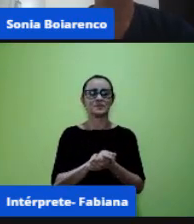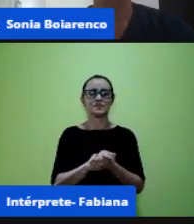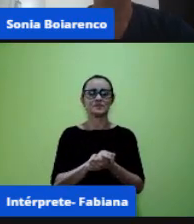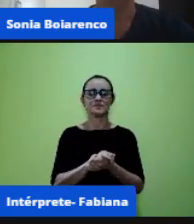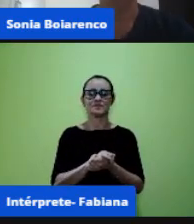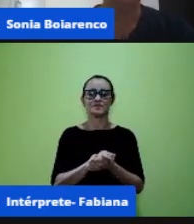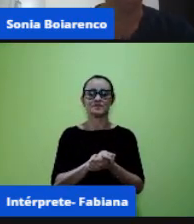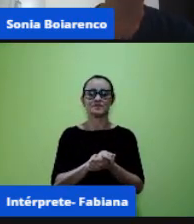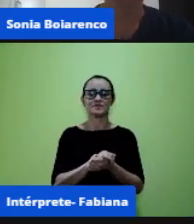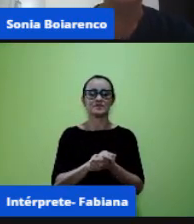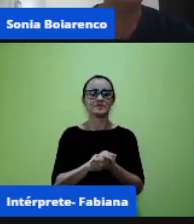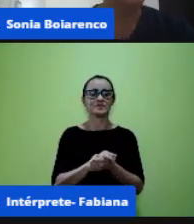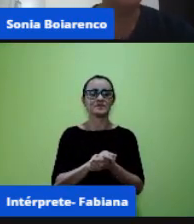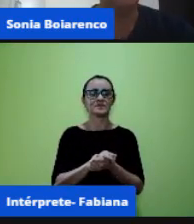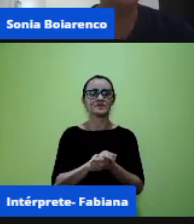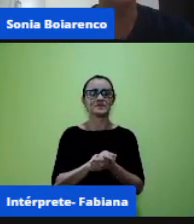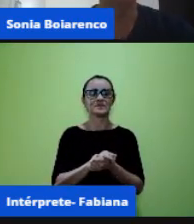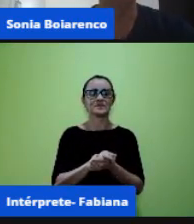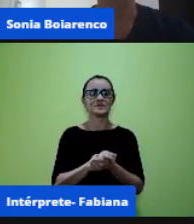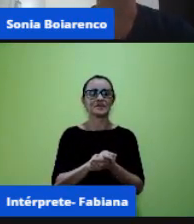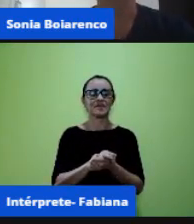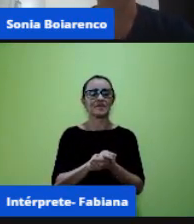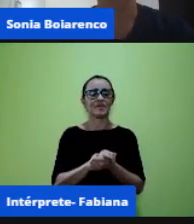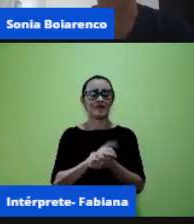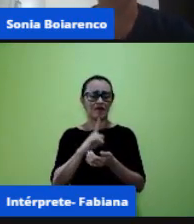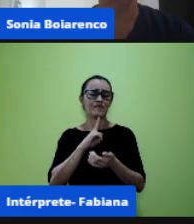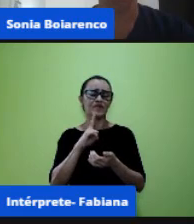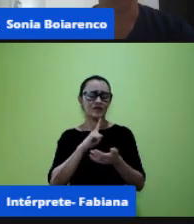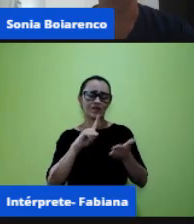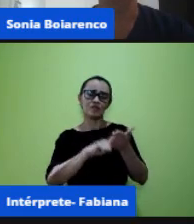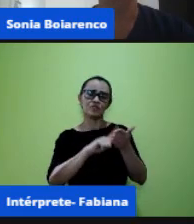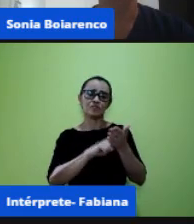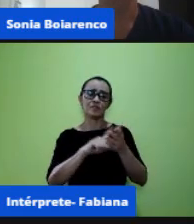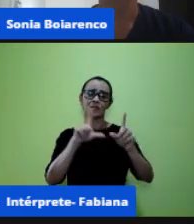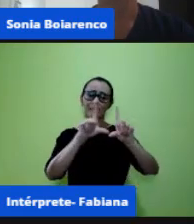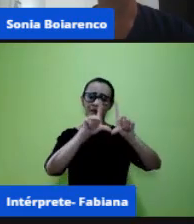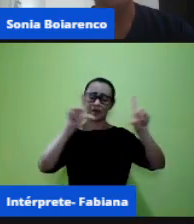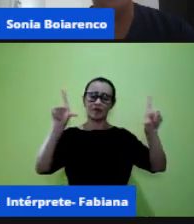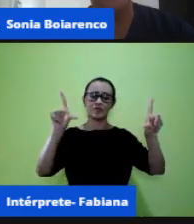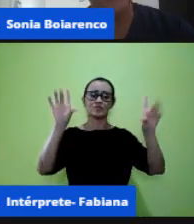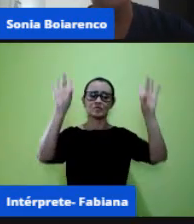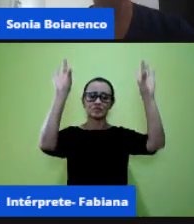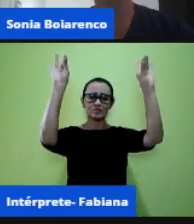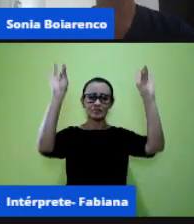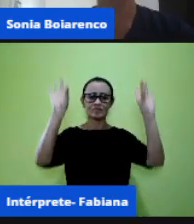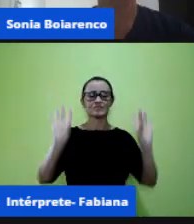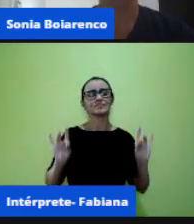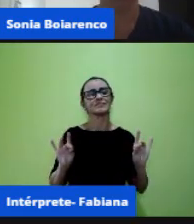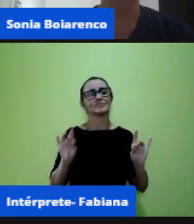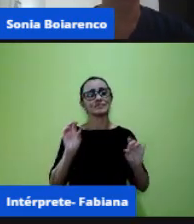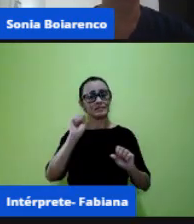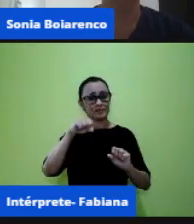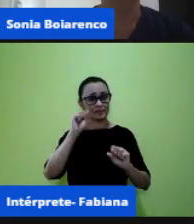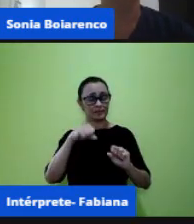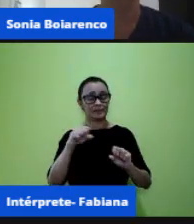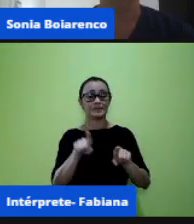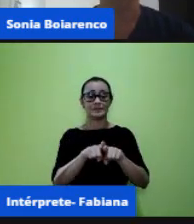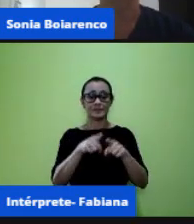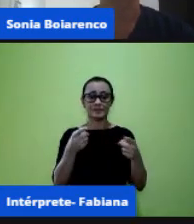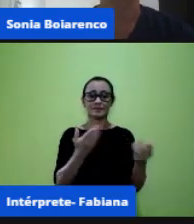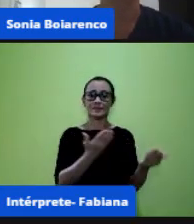vai ter o cartaz vai ter o cartaz ainda ele também é usado né mas também a gente pode ter essas